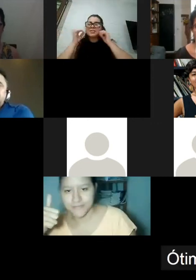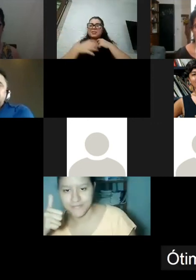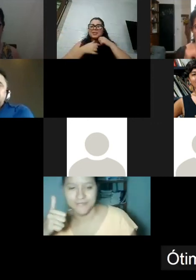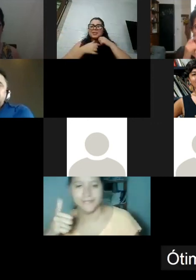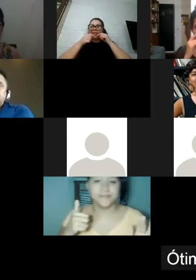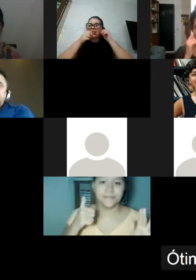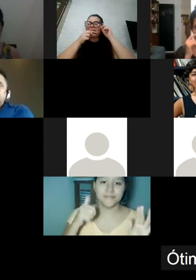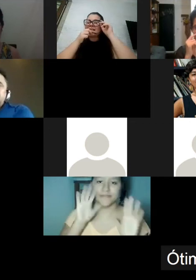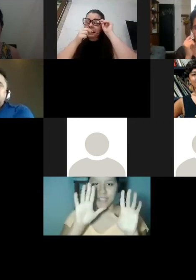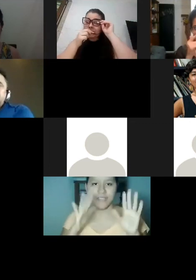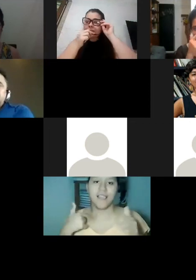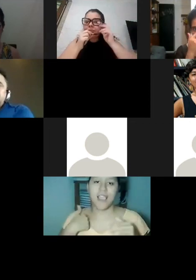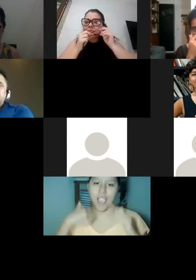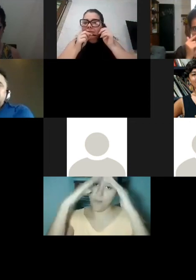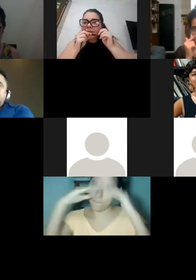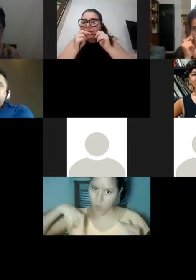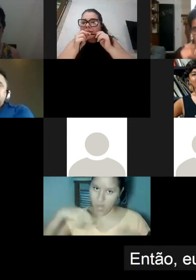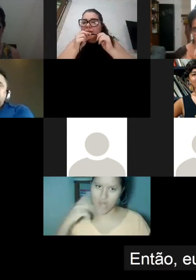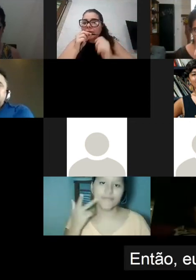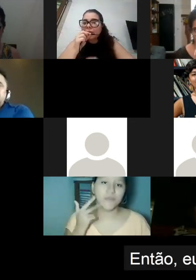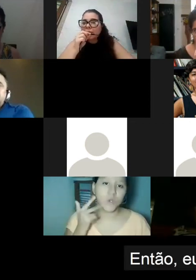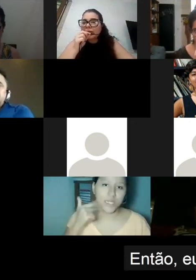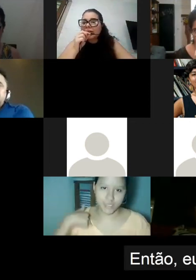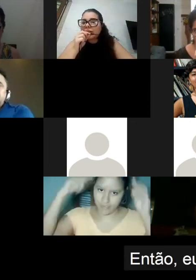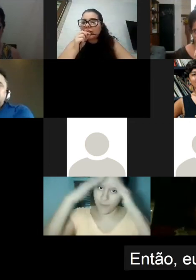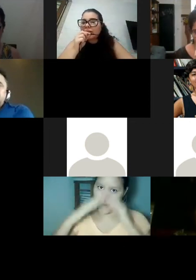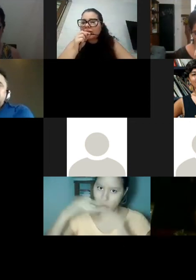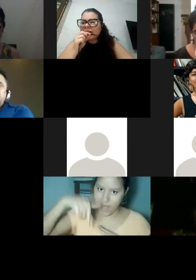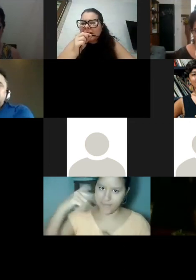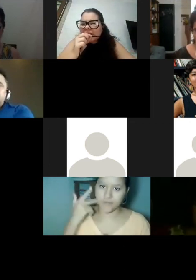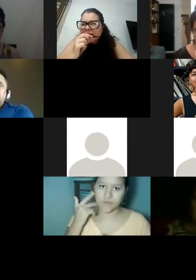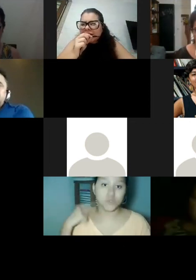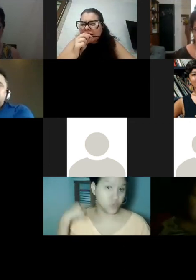ótimo ok então eu moro aqui